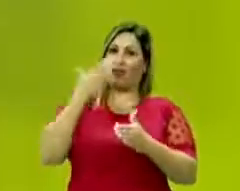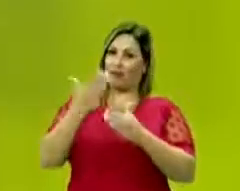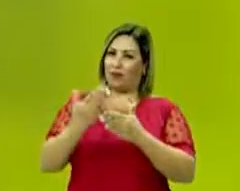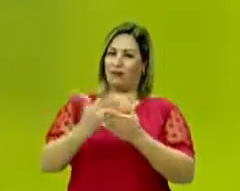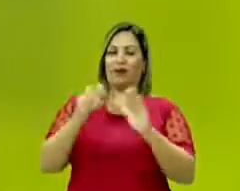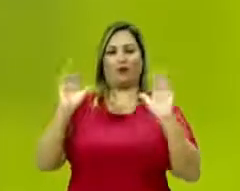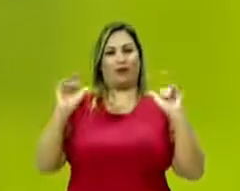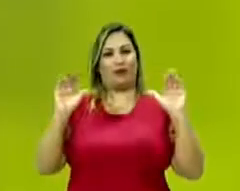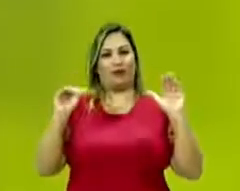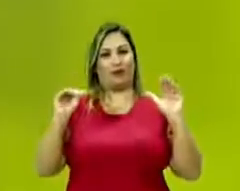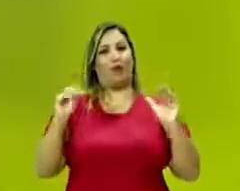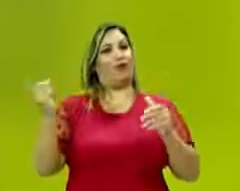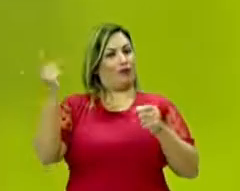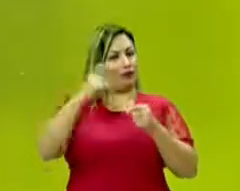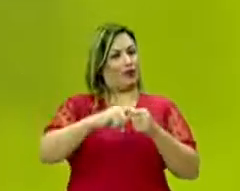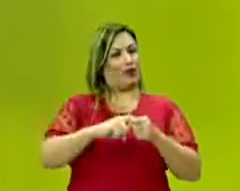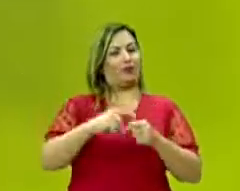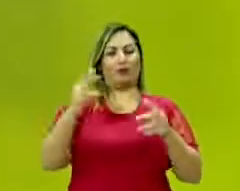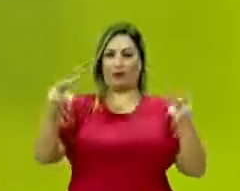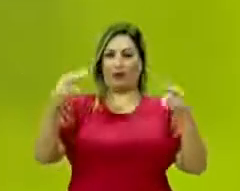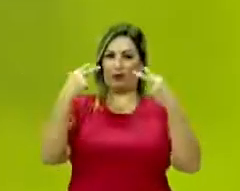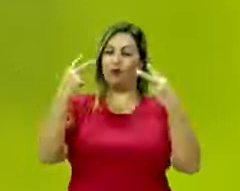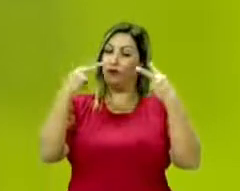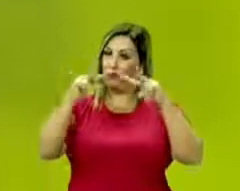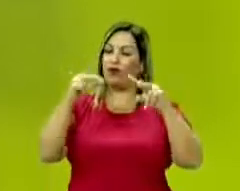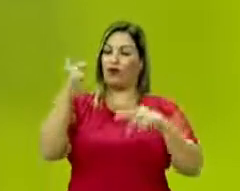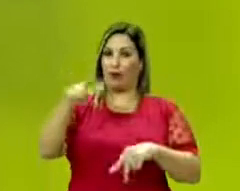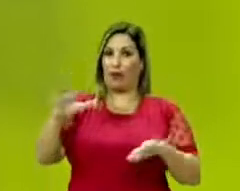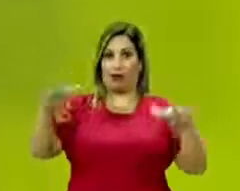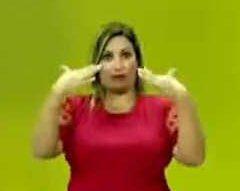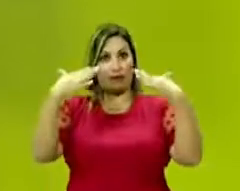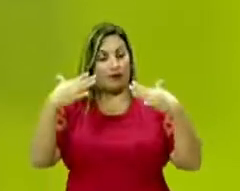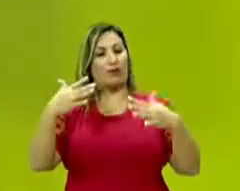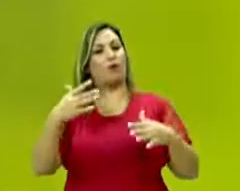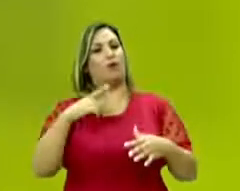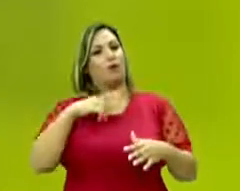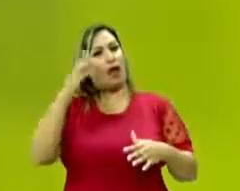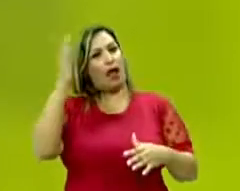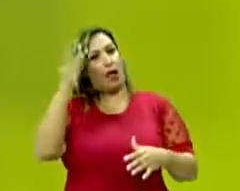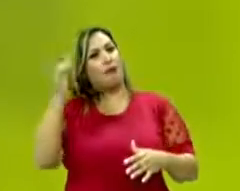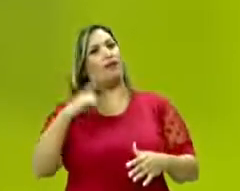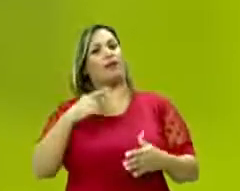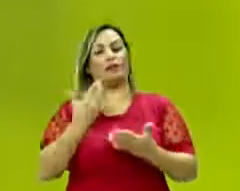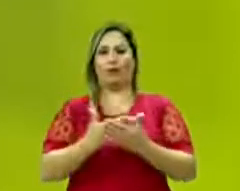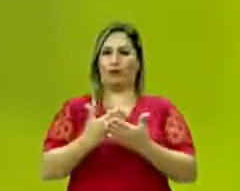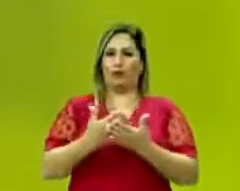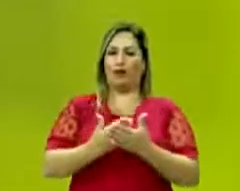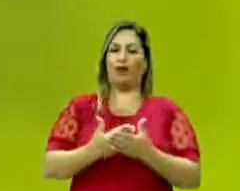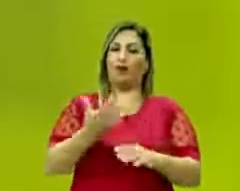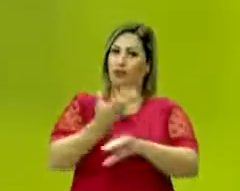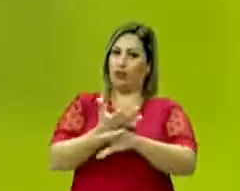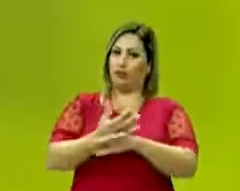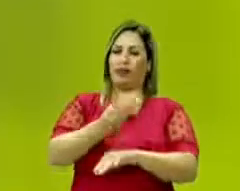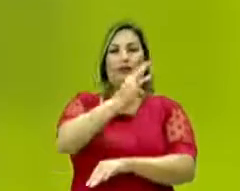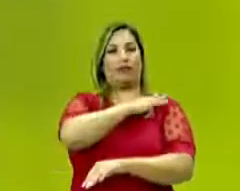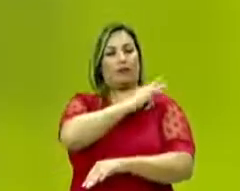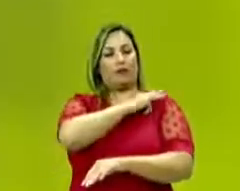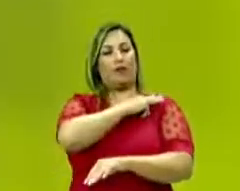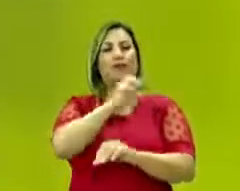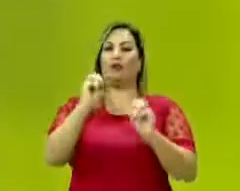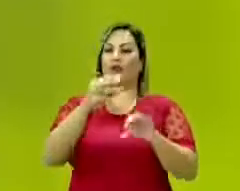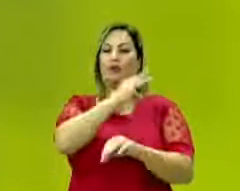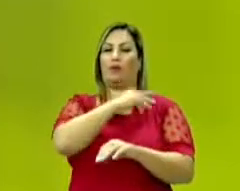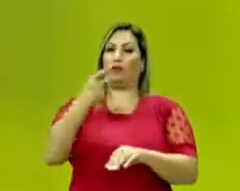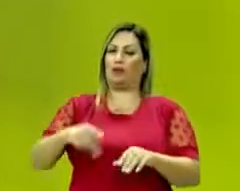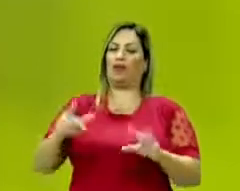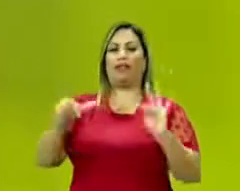logo. Em breve voltaremos a nos ver. E fiquem ligados no Ceduca em Ação amanhã. Nós vamos ter aula para a terceira série do Ensino Médio